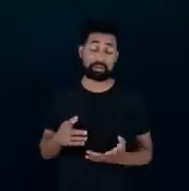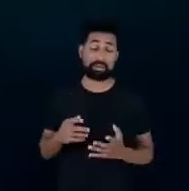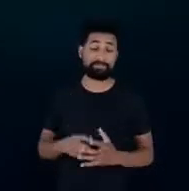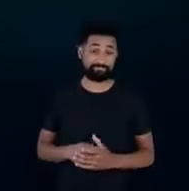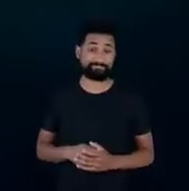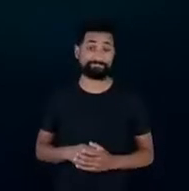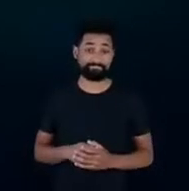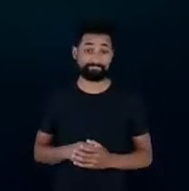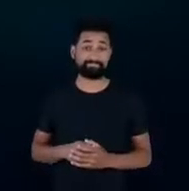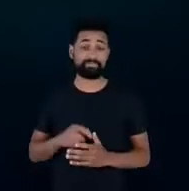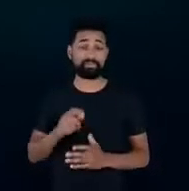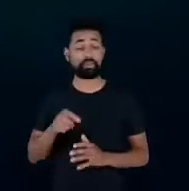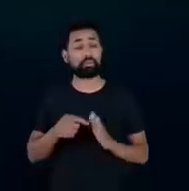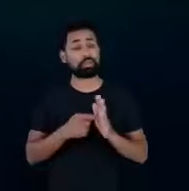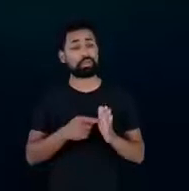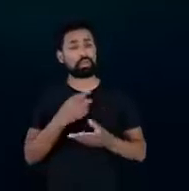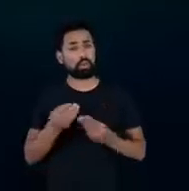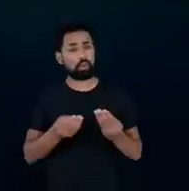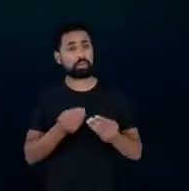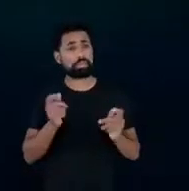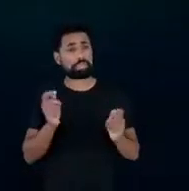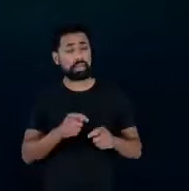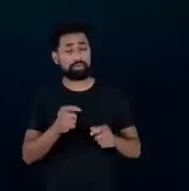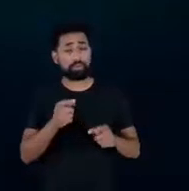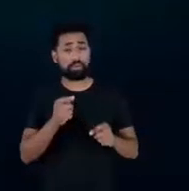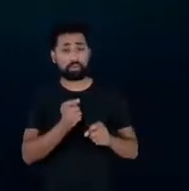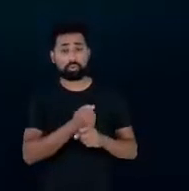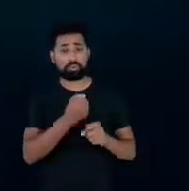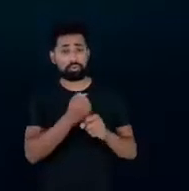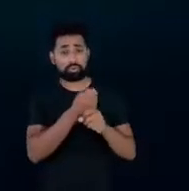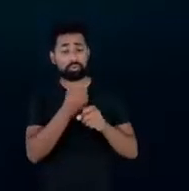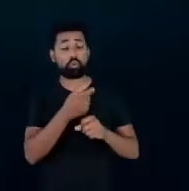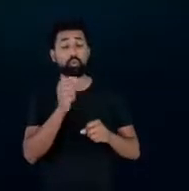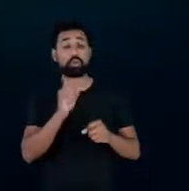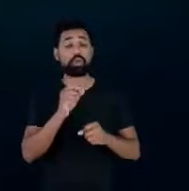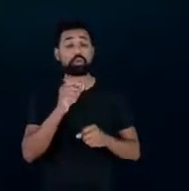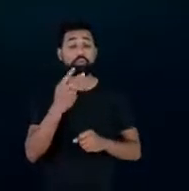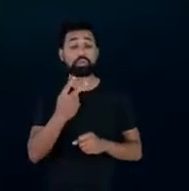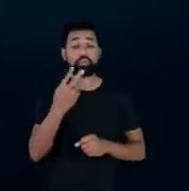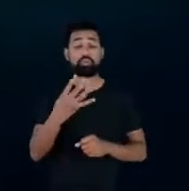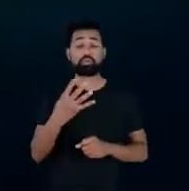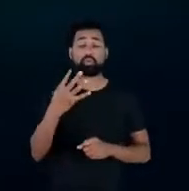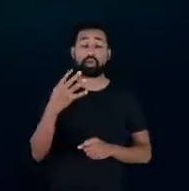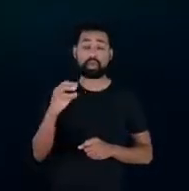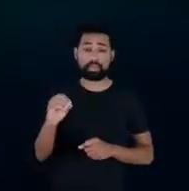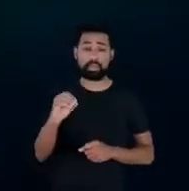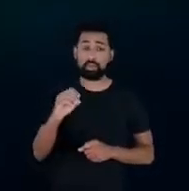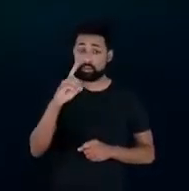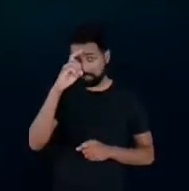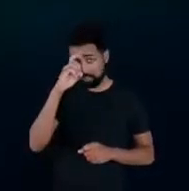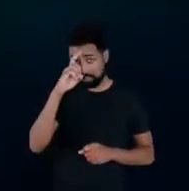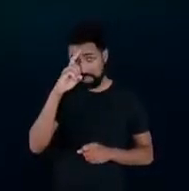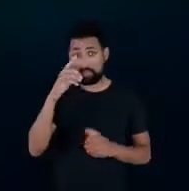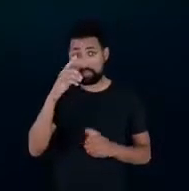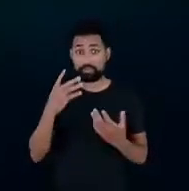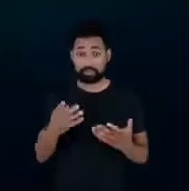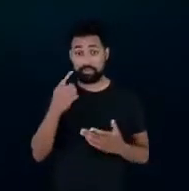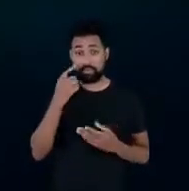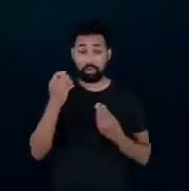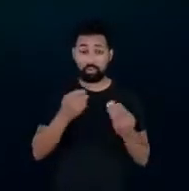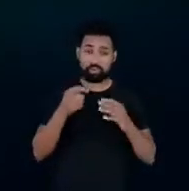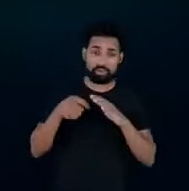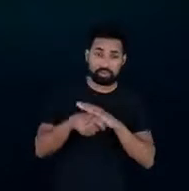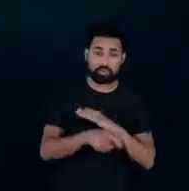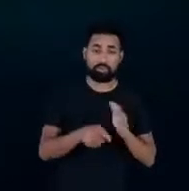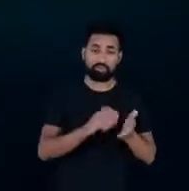um potencial de construir por exemplo 240 hospitais o Marcel estava falando da importância dos hospitais do investimento prioritário que a